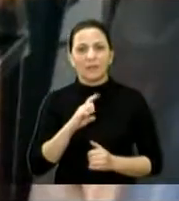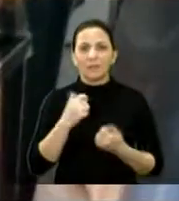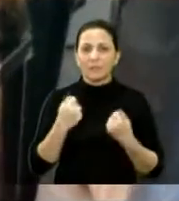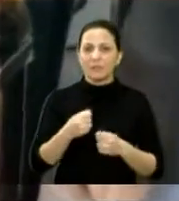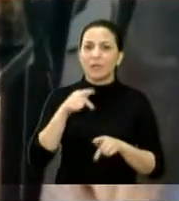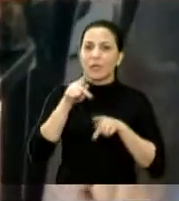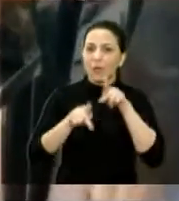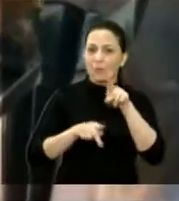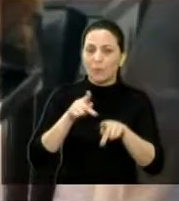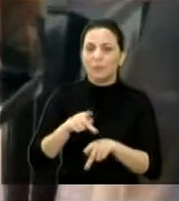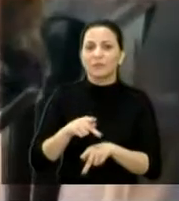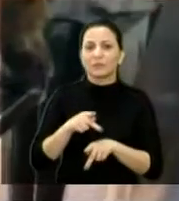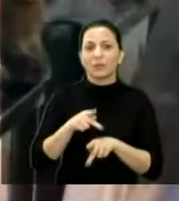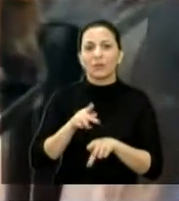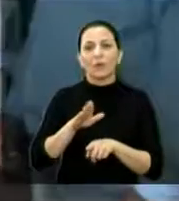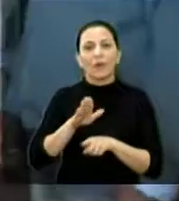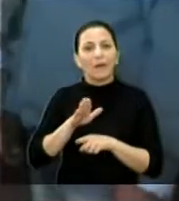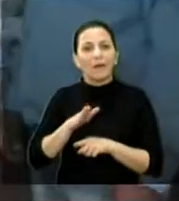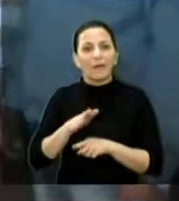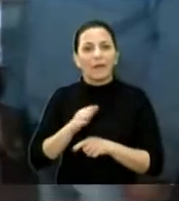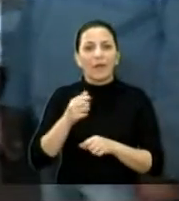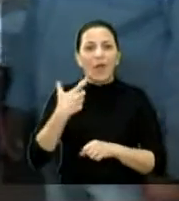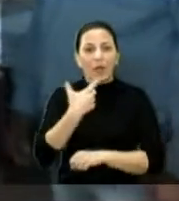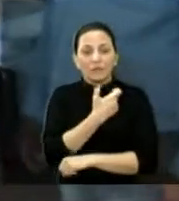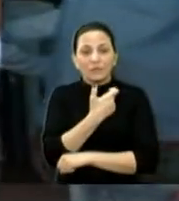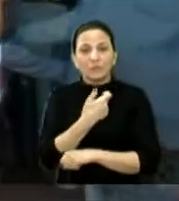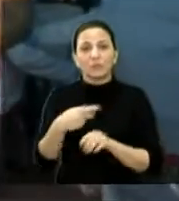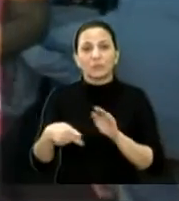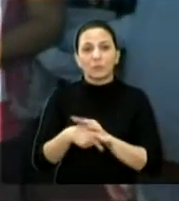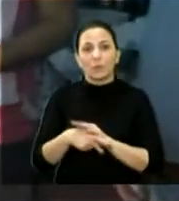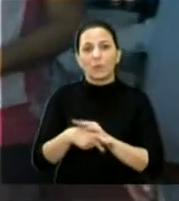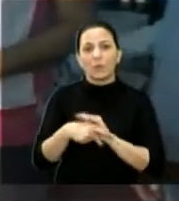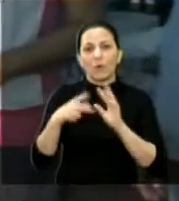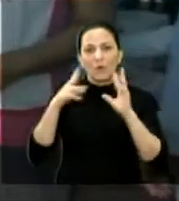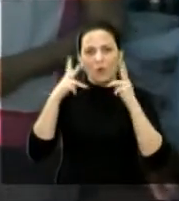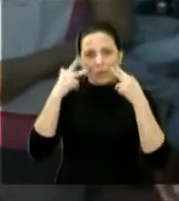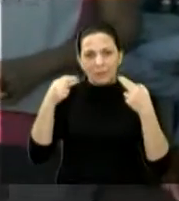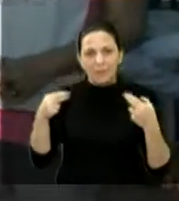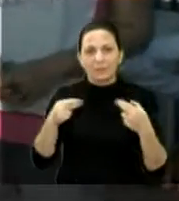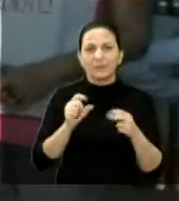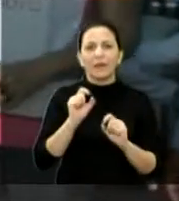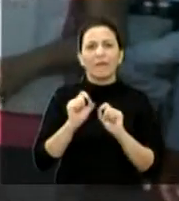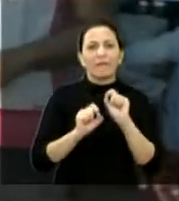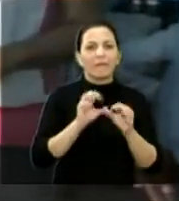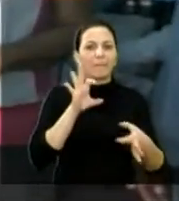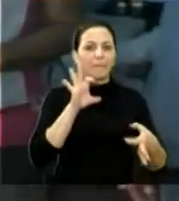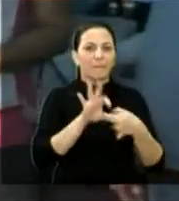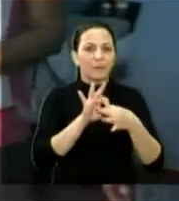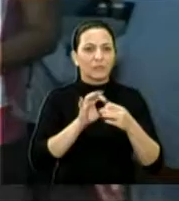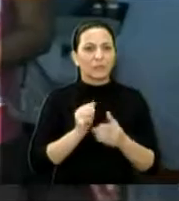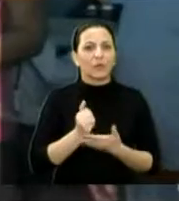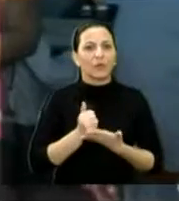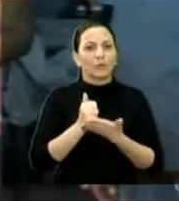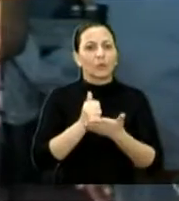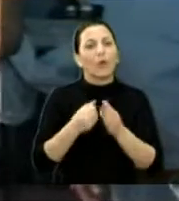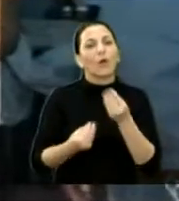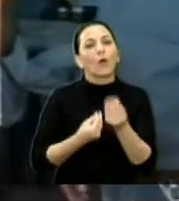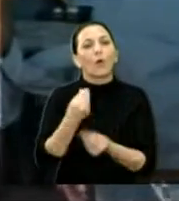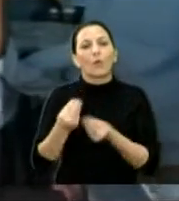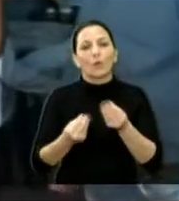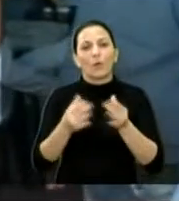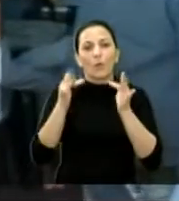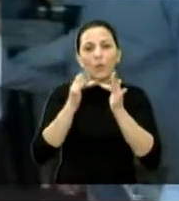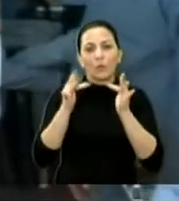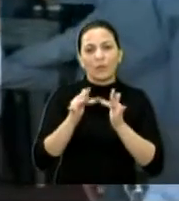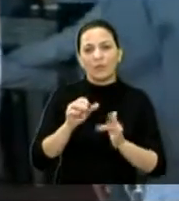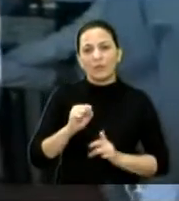população vacile os animais de uma vez curados. Gostaria de saber quem são os parceiros desse evento e quem quiser ajudar, como é que pode ser feito esse contato com o